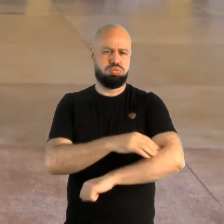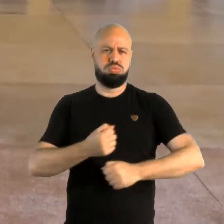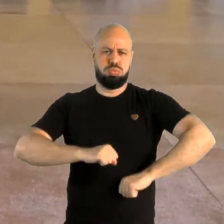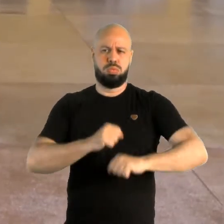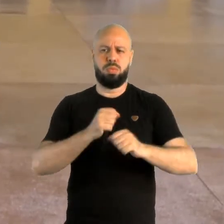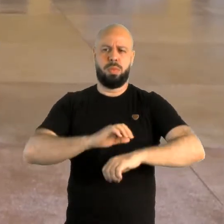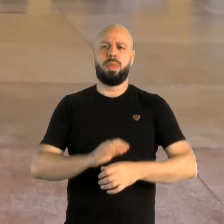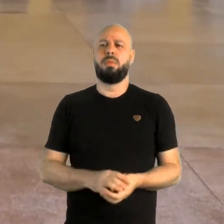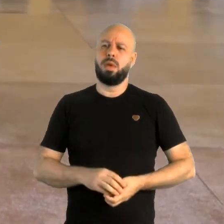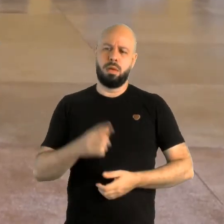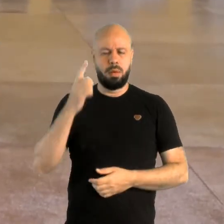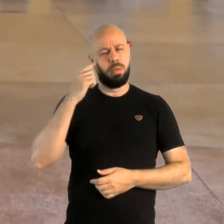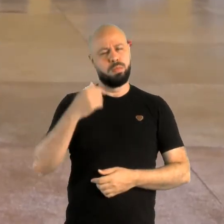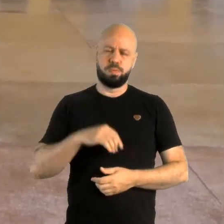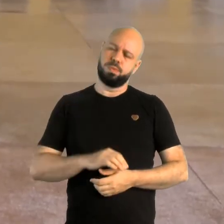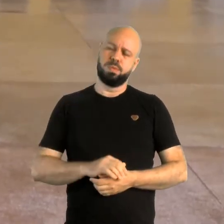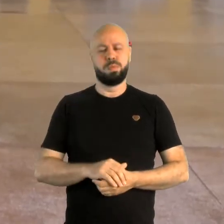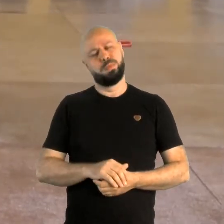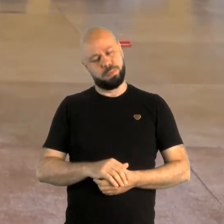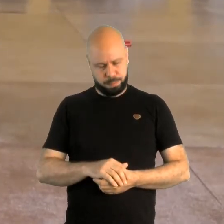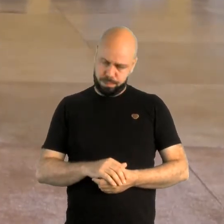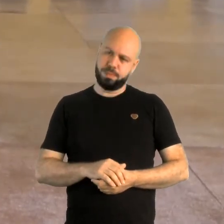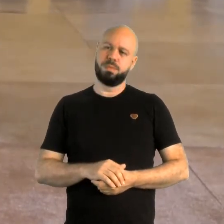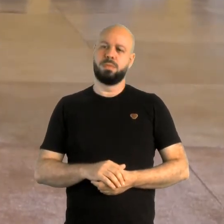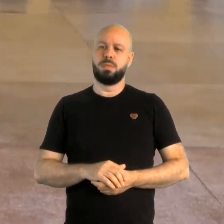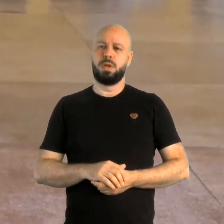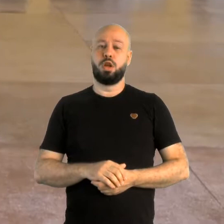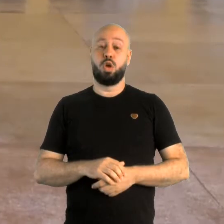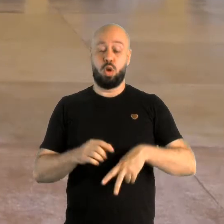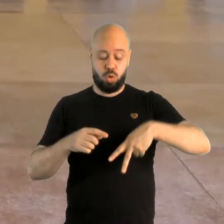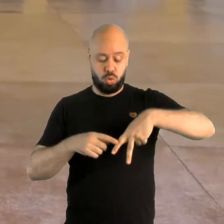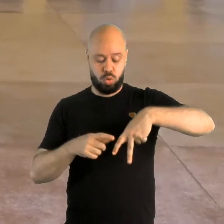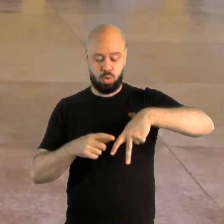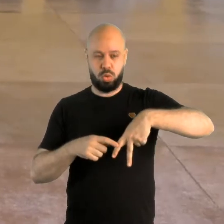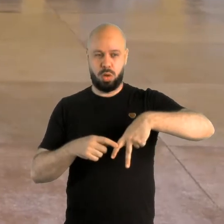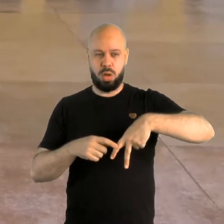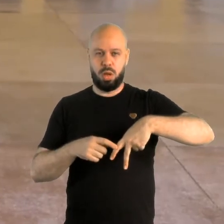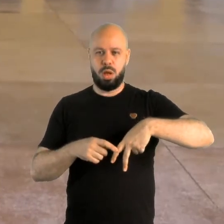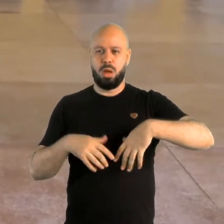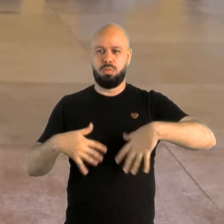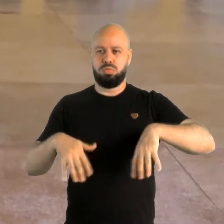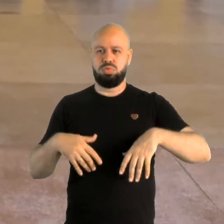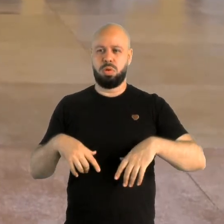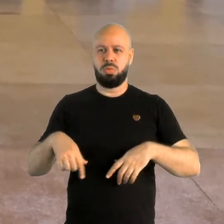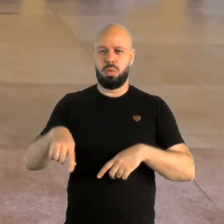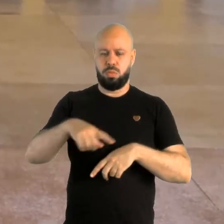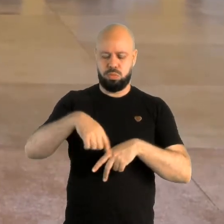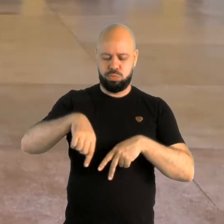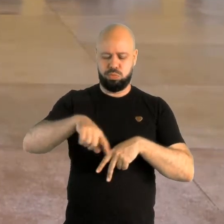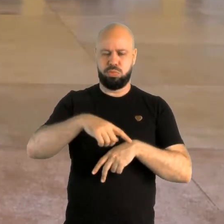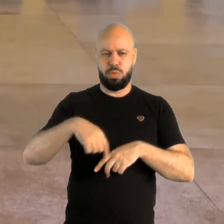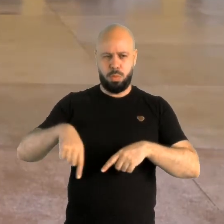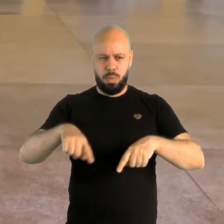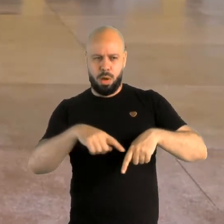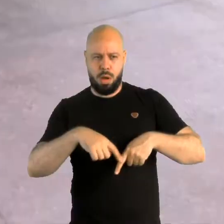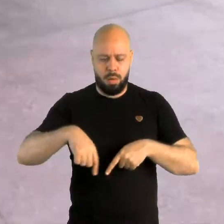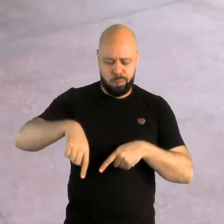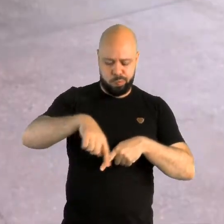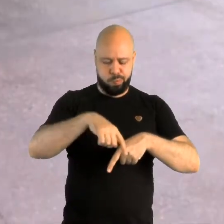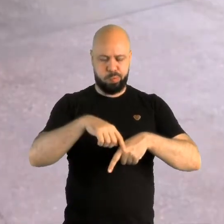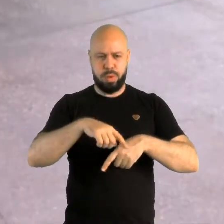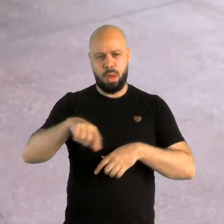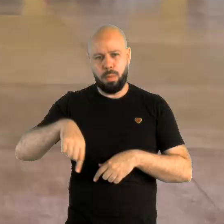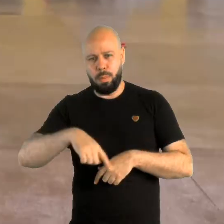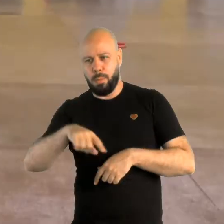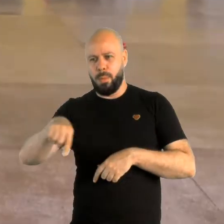relaxou a cabeça, pegou no joelho, deu uma relaxadinha pro lado direito, uma relaxadinha pro